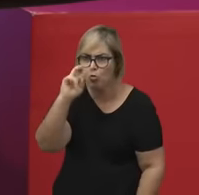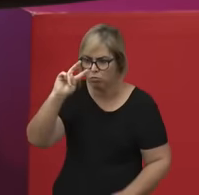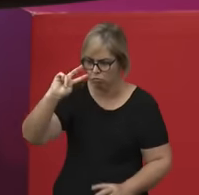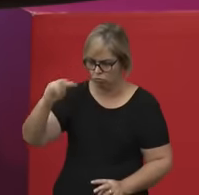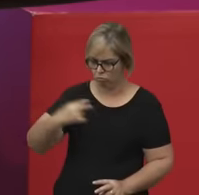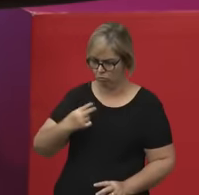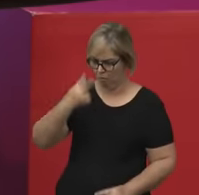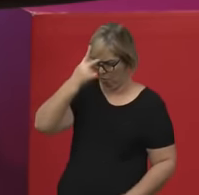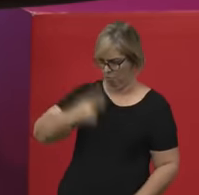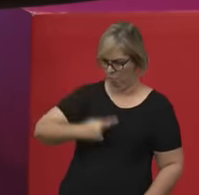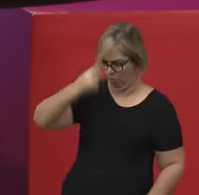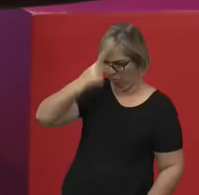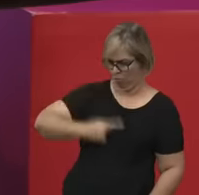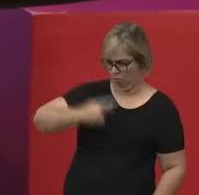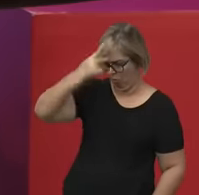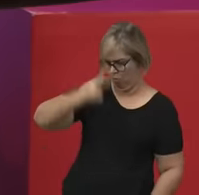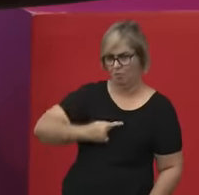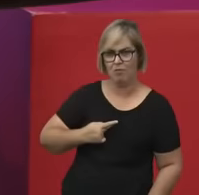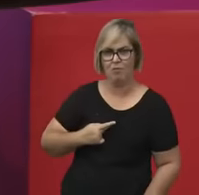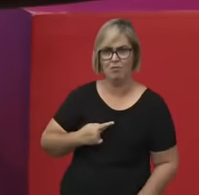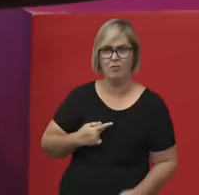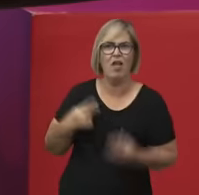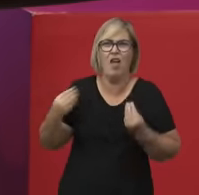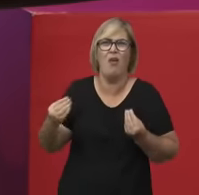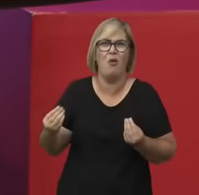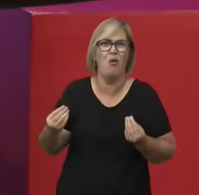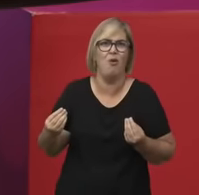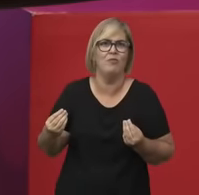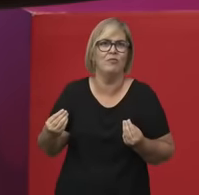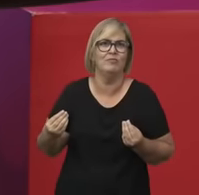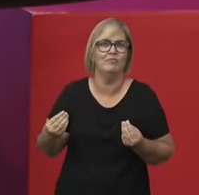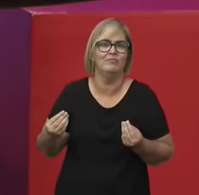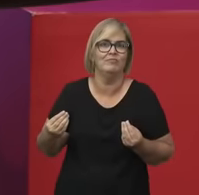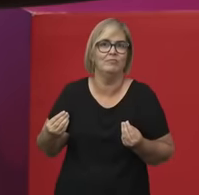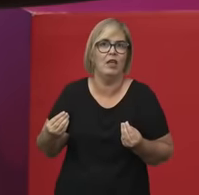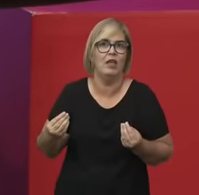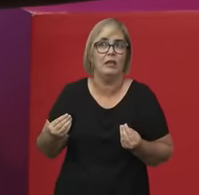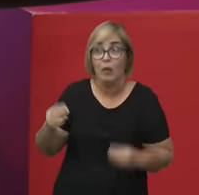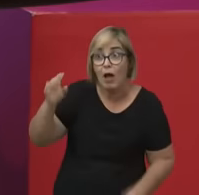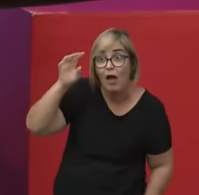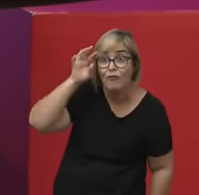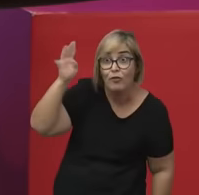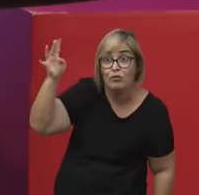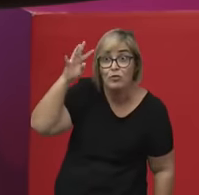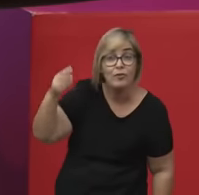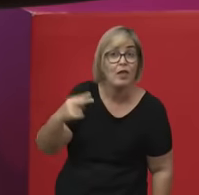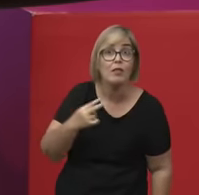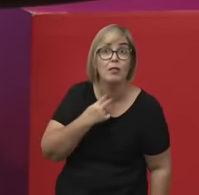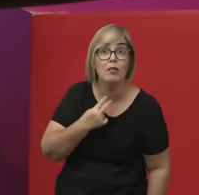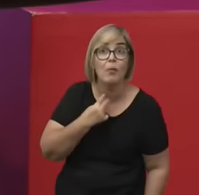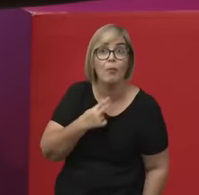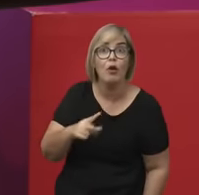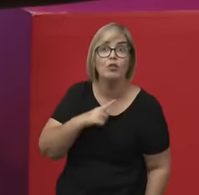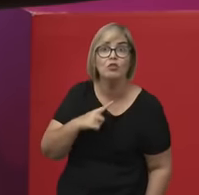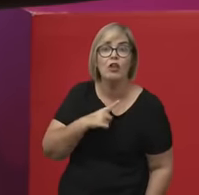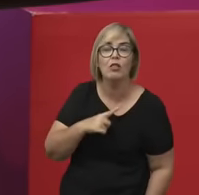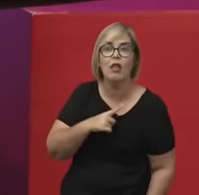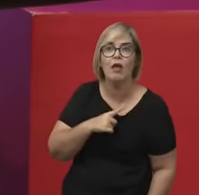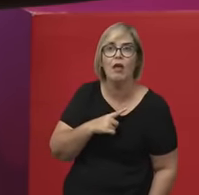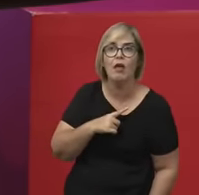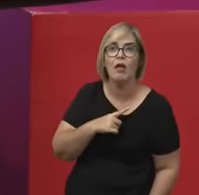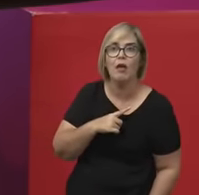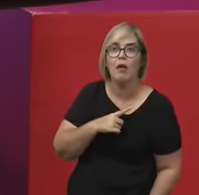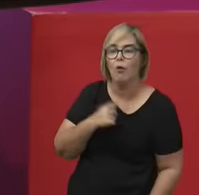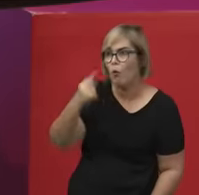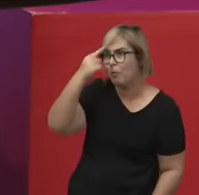dogmática. Para que a filosofia seja universal, ela não pode ter viés de gênero. E aí, enfim, é preciso, então, como um